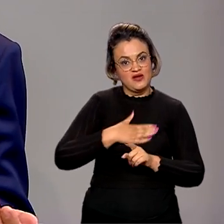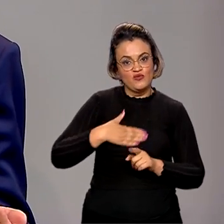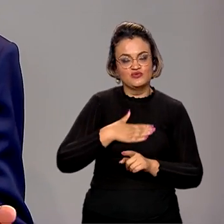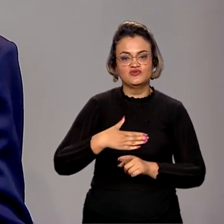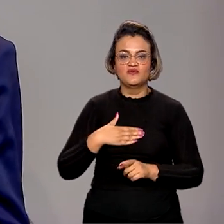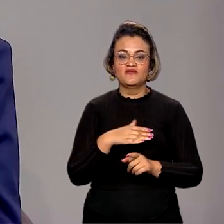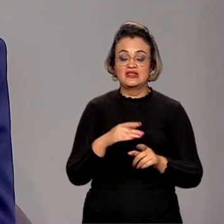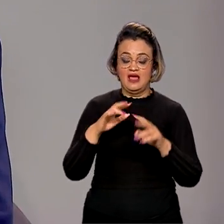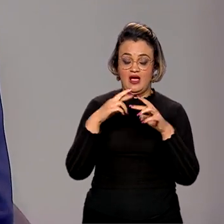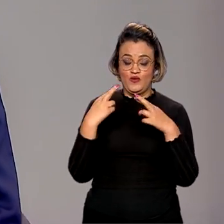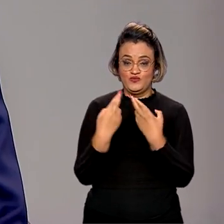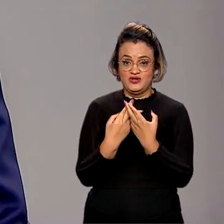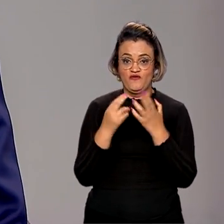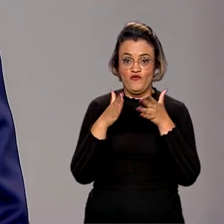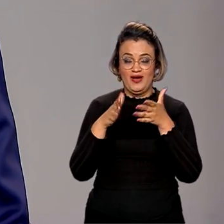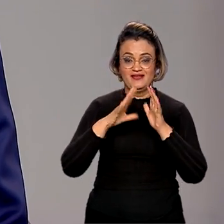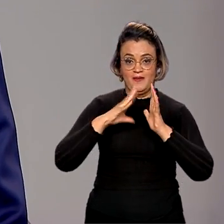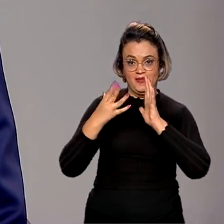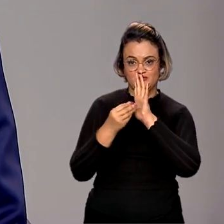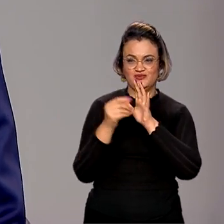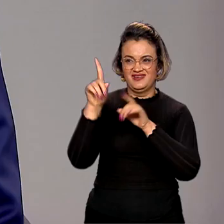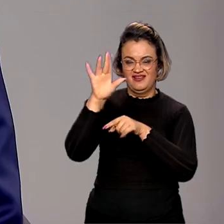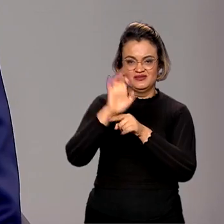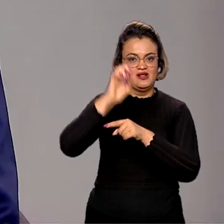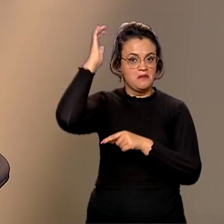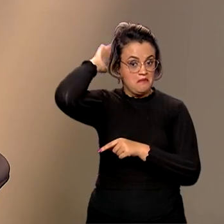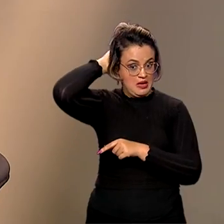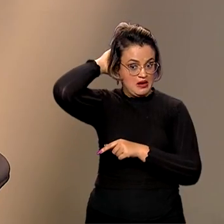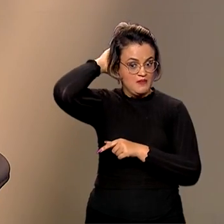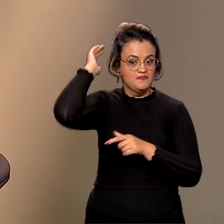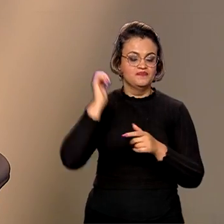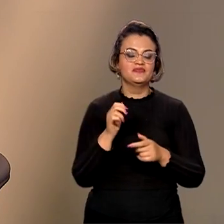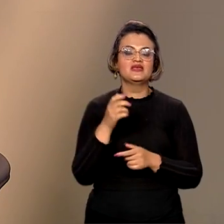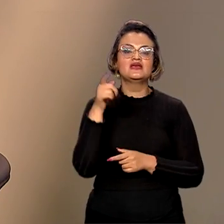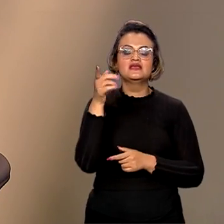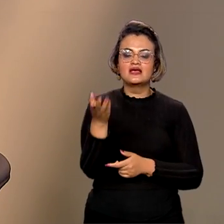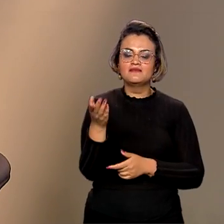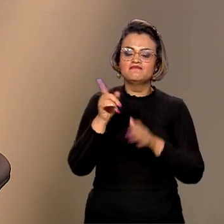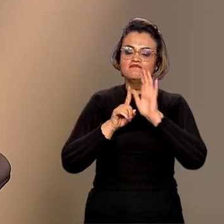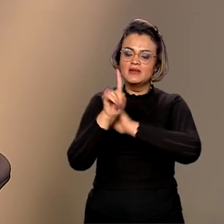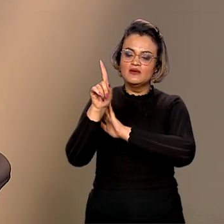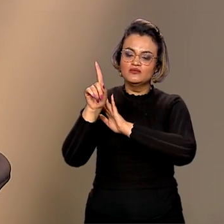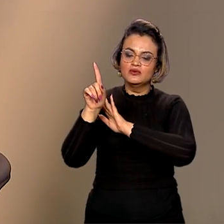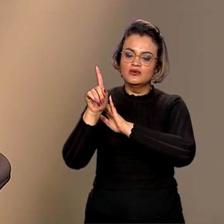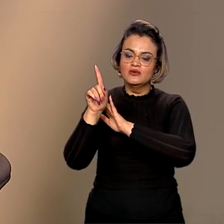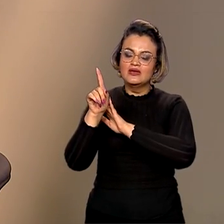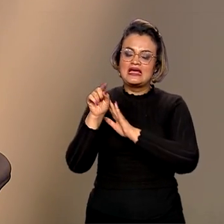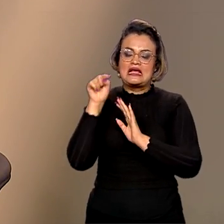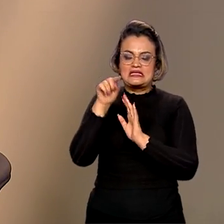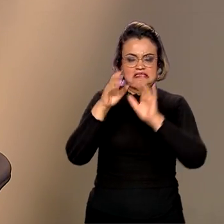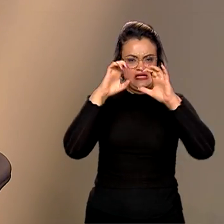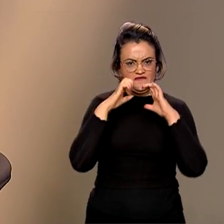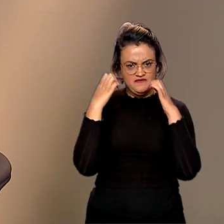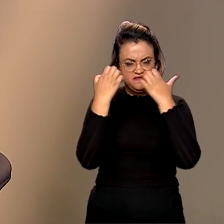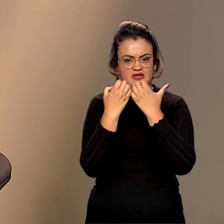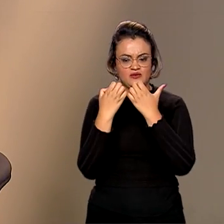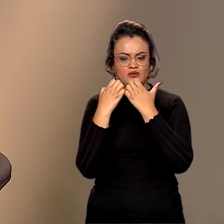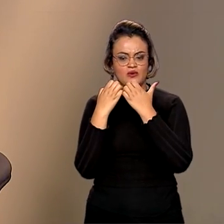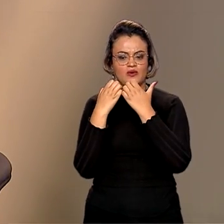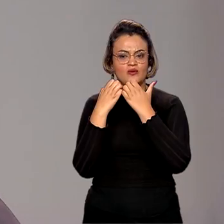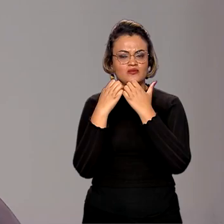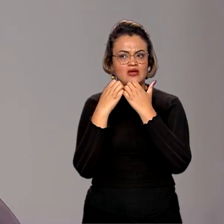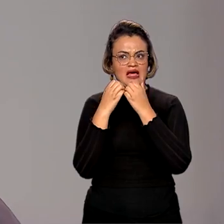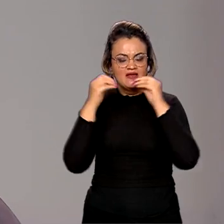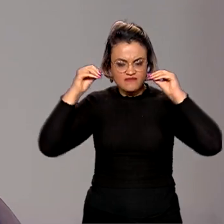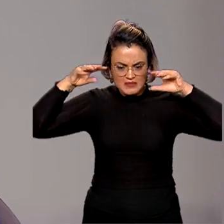Cúpula da Amazônia em Belém do Pará. Eu pergunto, ministra, esse evento vai servir para jogar